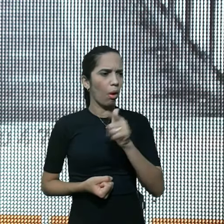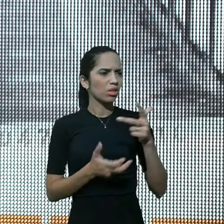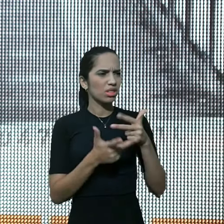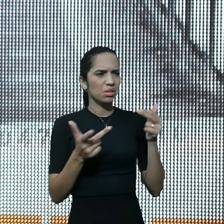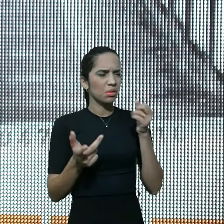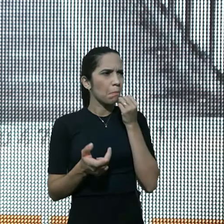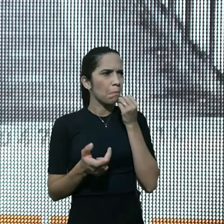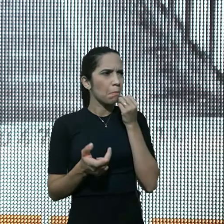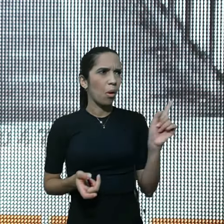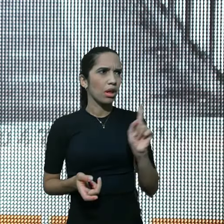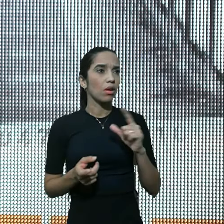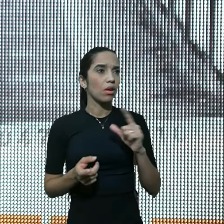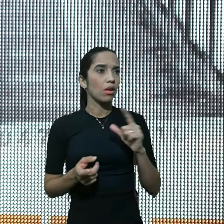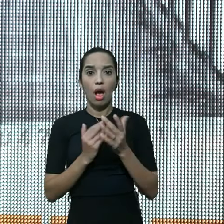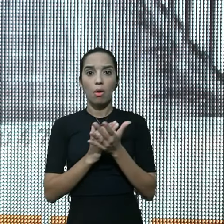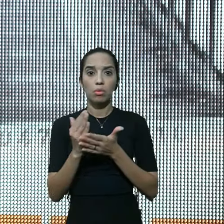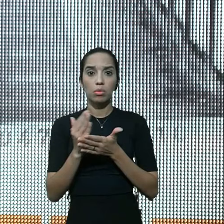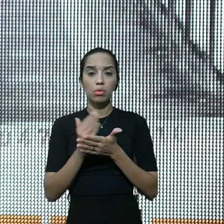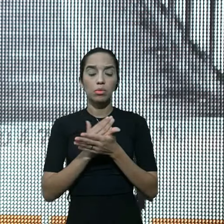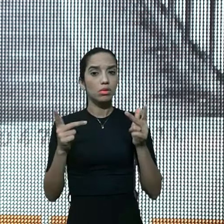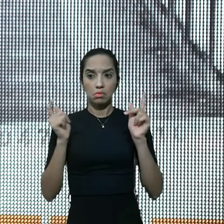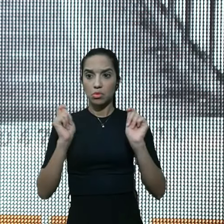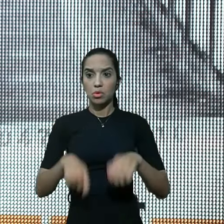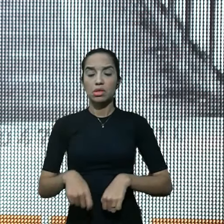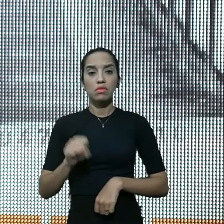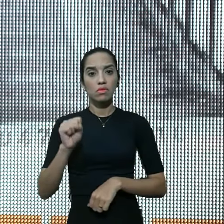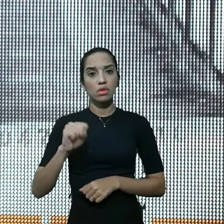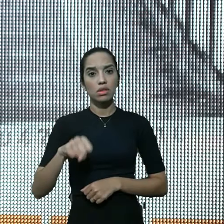são boas, mas, existem outras coisas, que são lícitas,